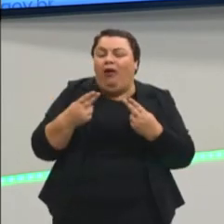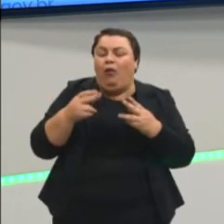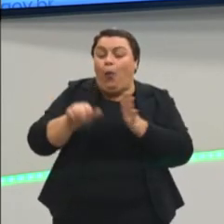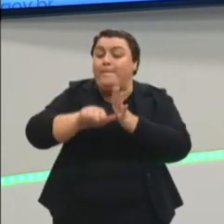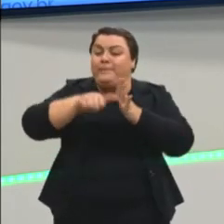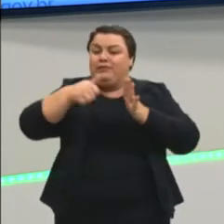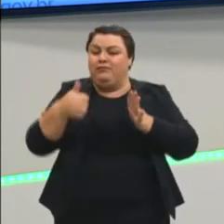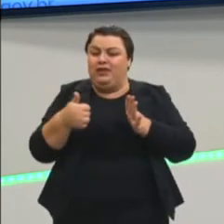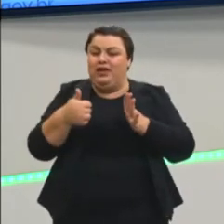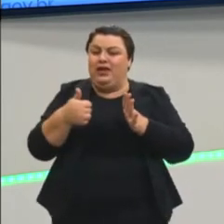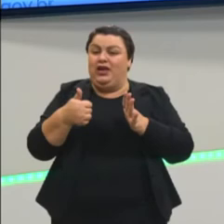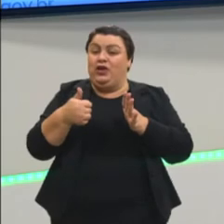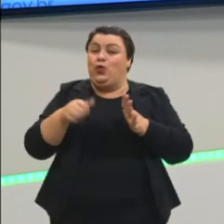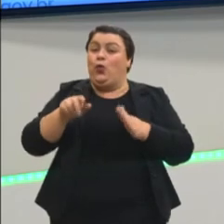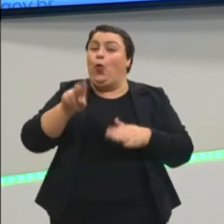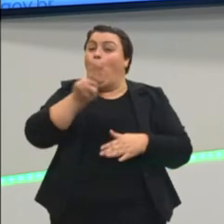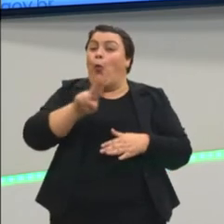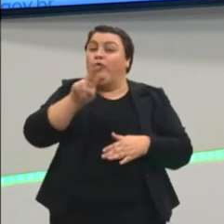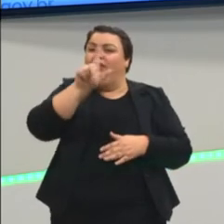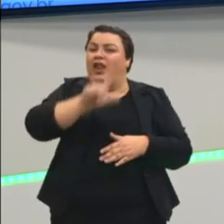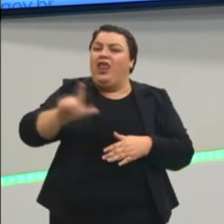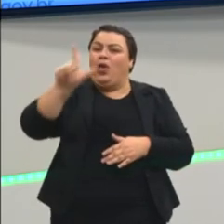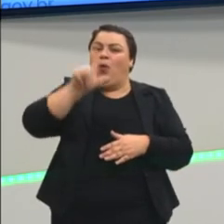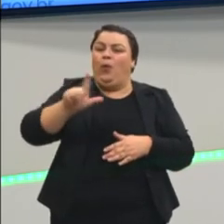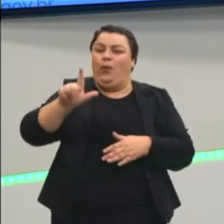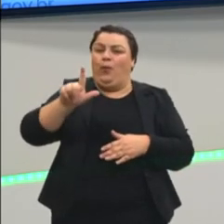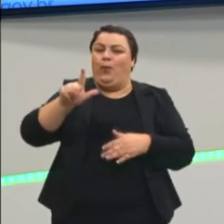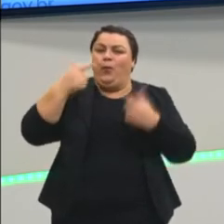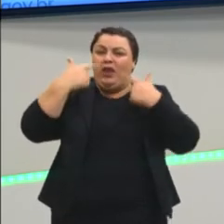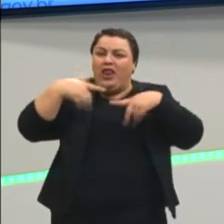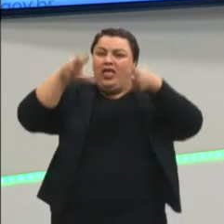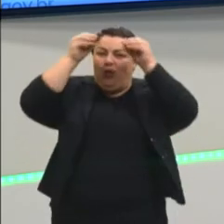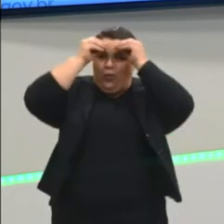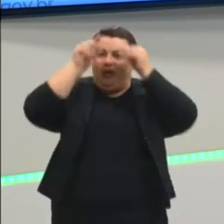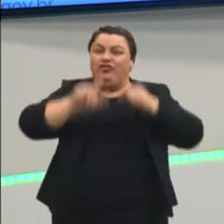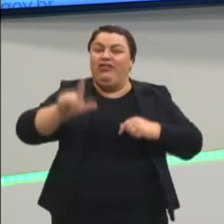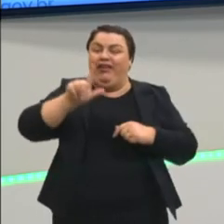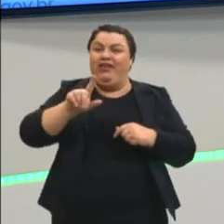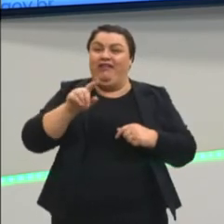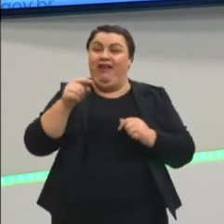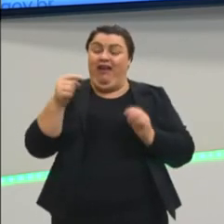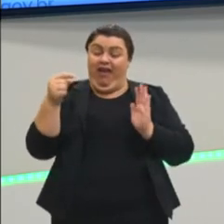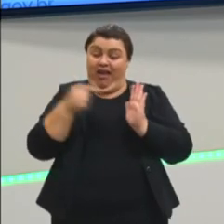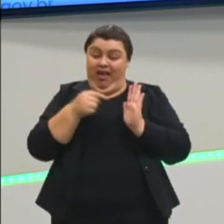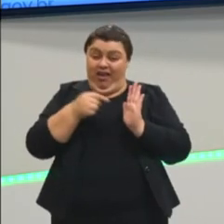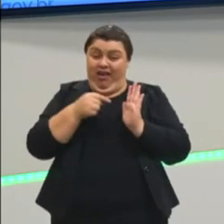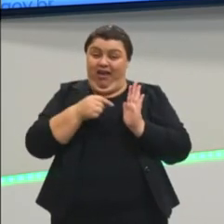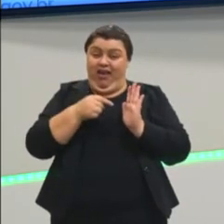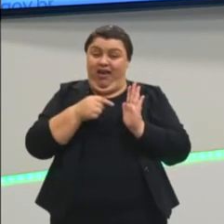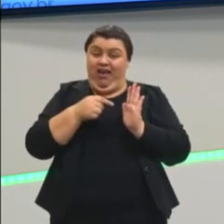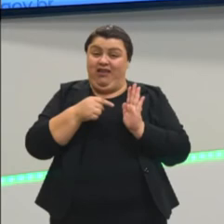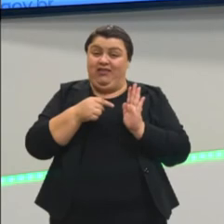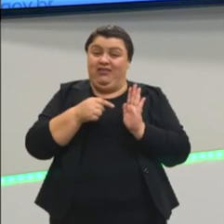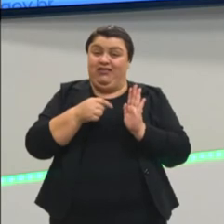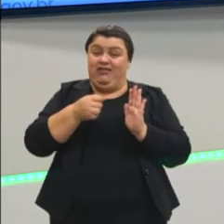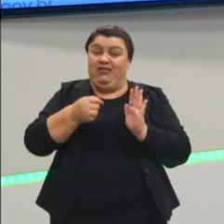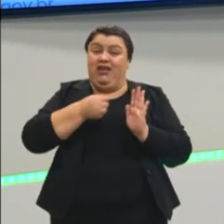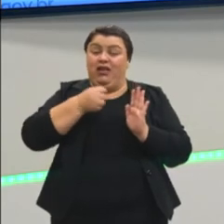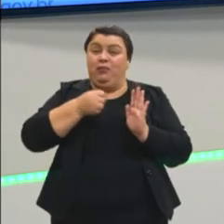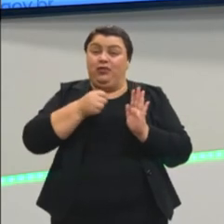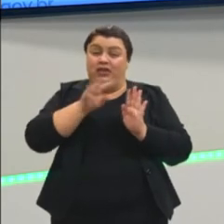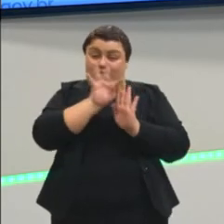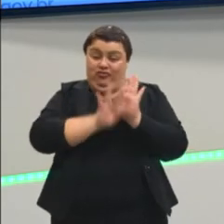se dá através da linguagem literária. Essa daqui, essa reportagem, esse segundo texto,